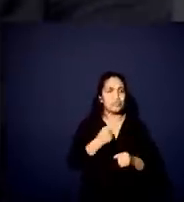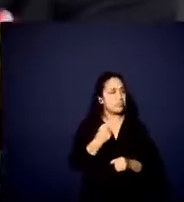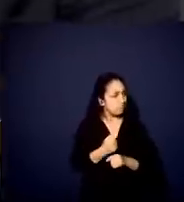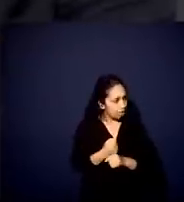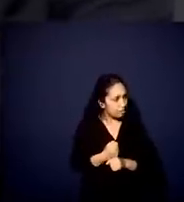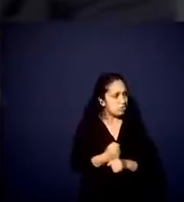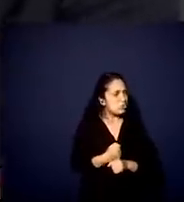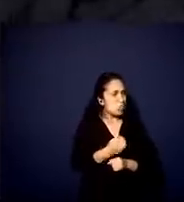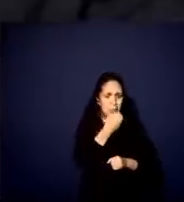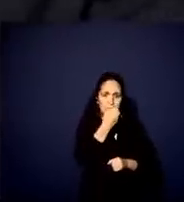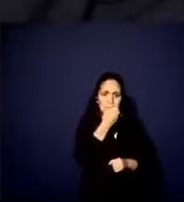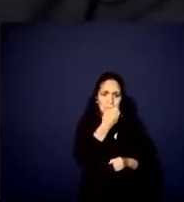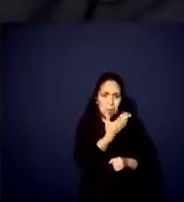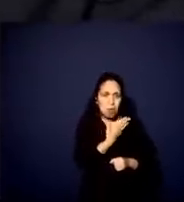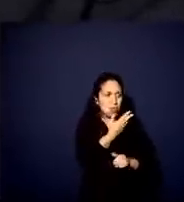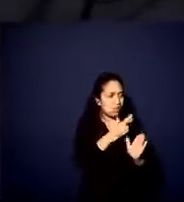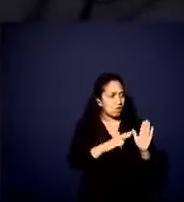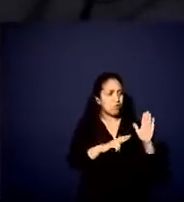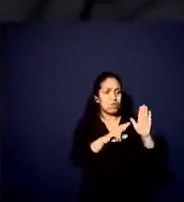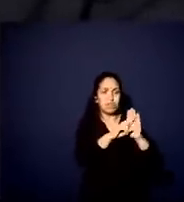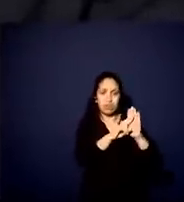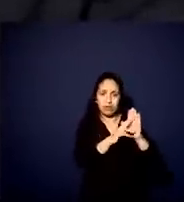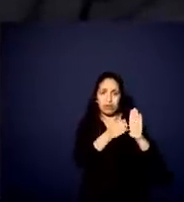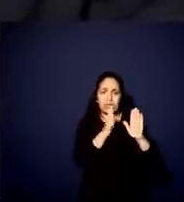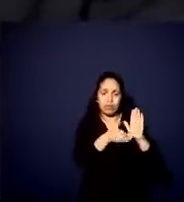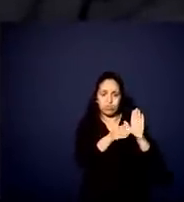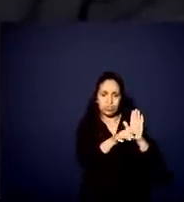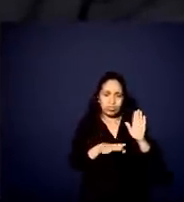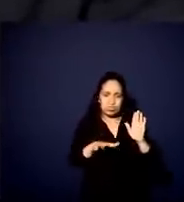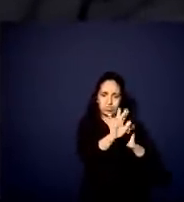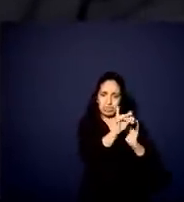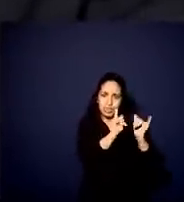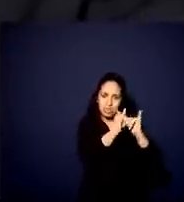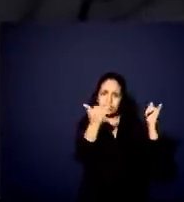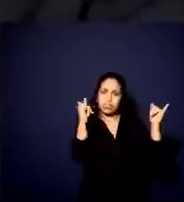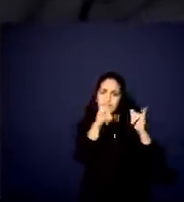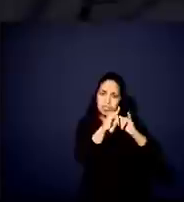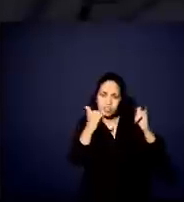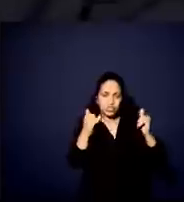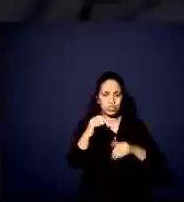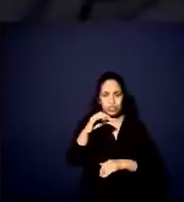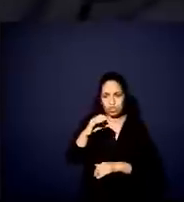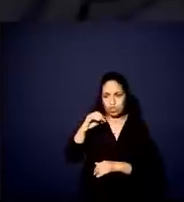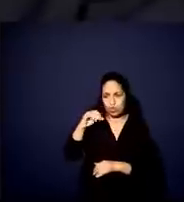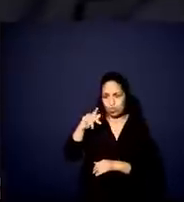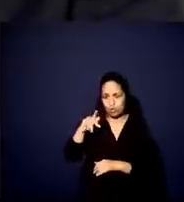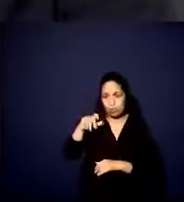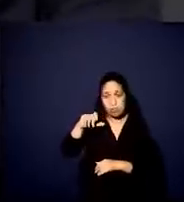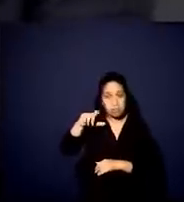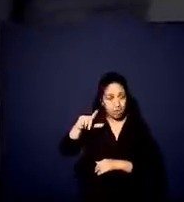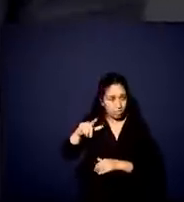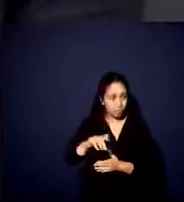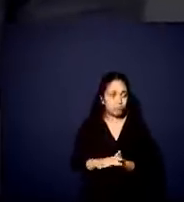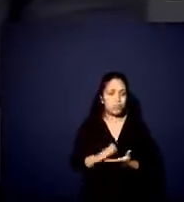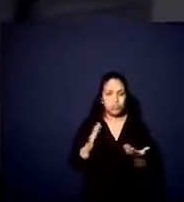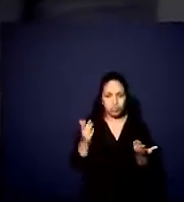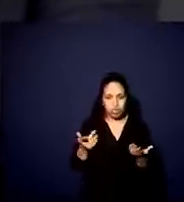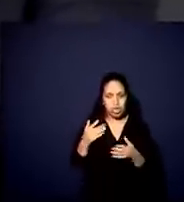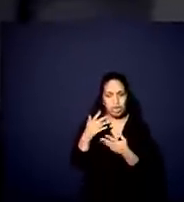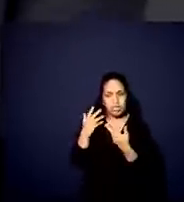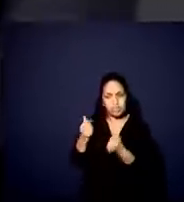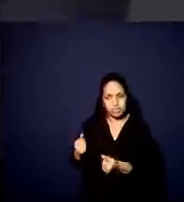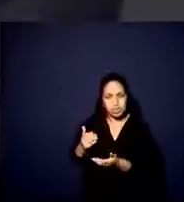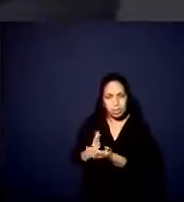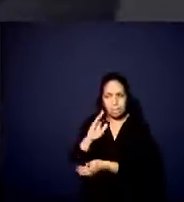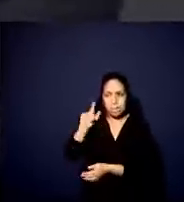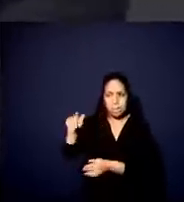empresa muito saudável, hoje é uma referência na área de energia, a Coppel, e já fizemos a aprovação na Assembleia